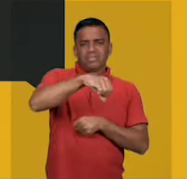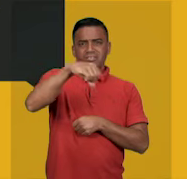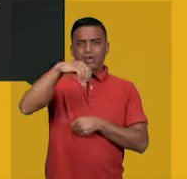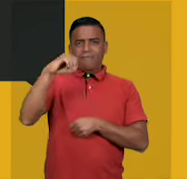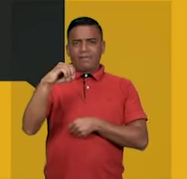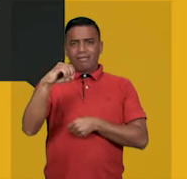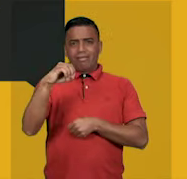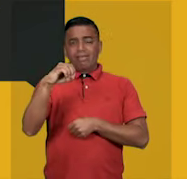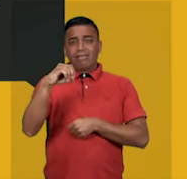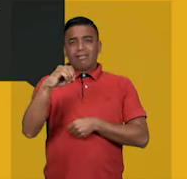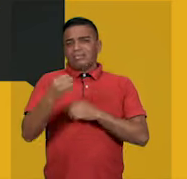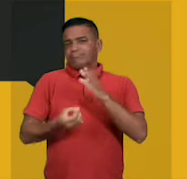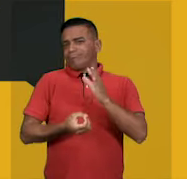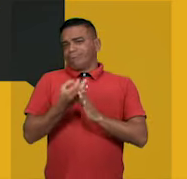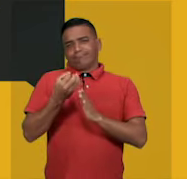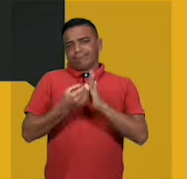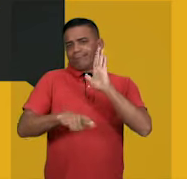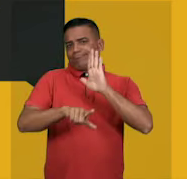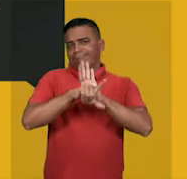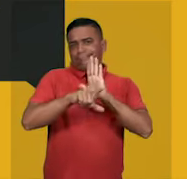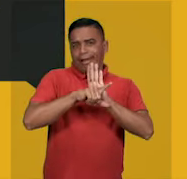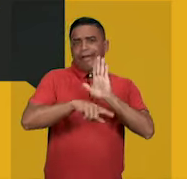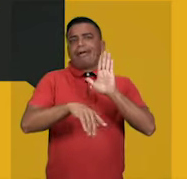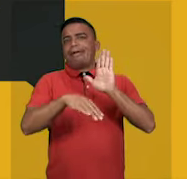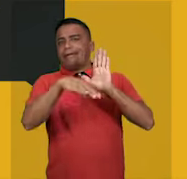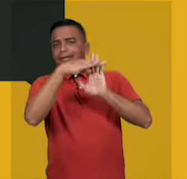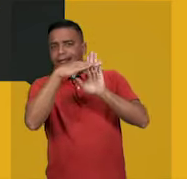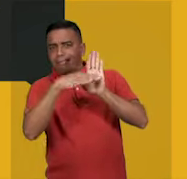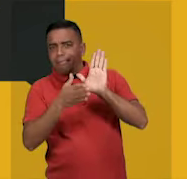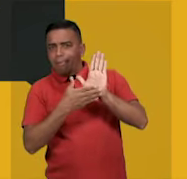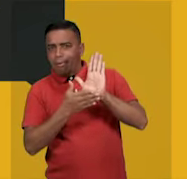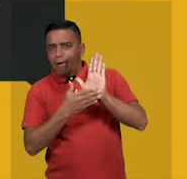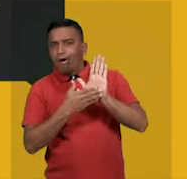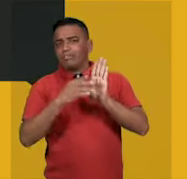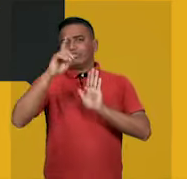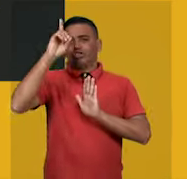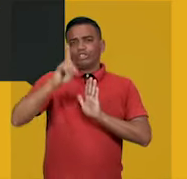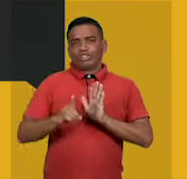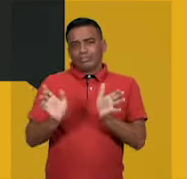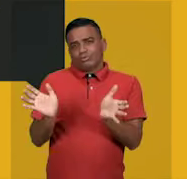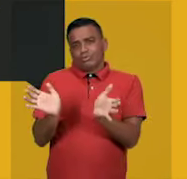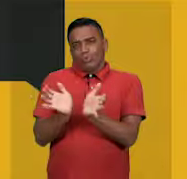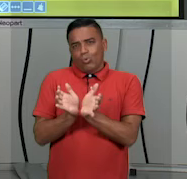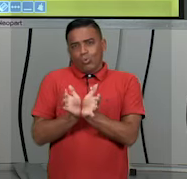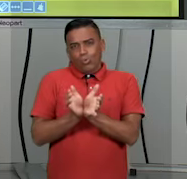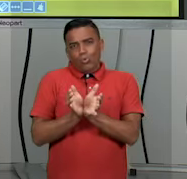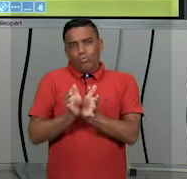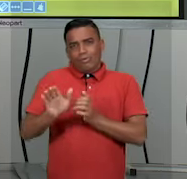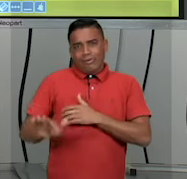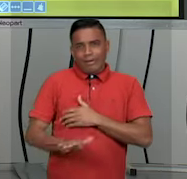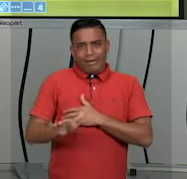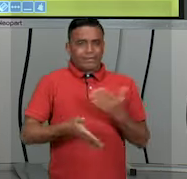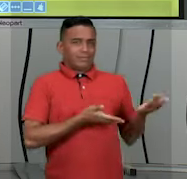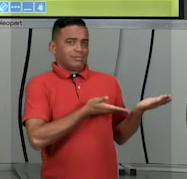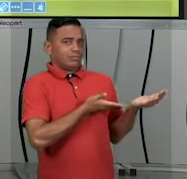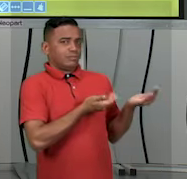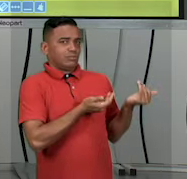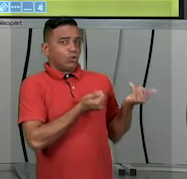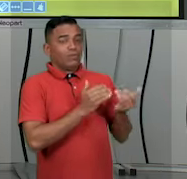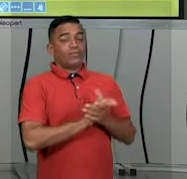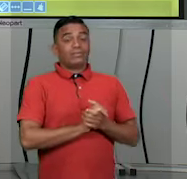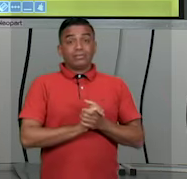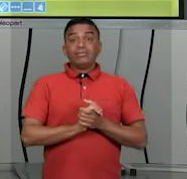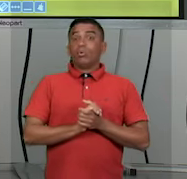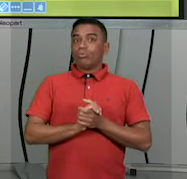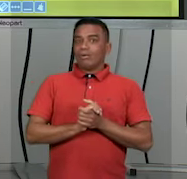criação de leis e programas que asseguram os direitos desta população. Então, para o ECA, o